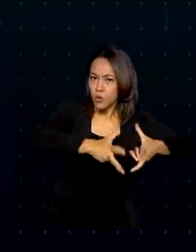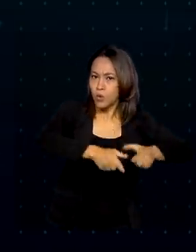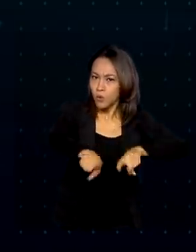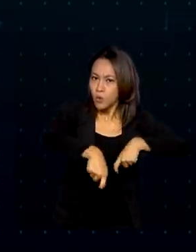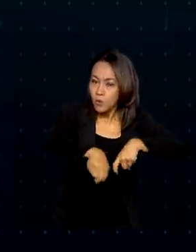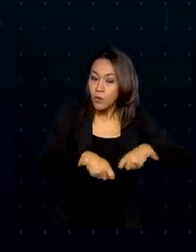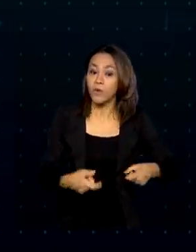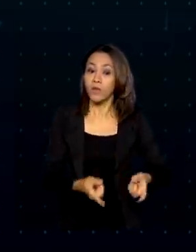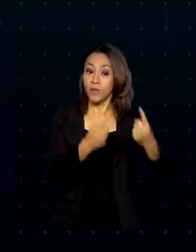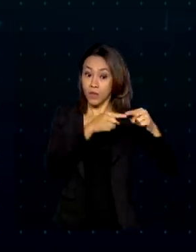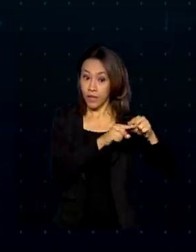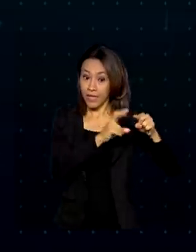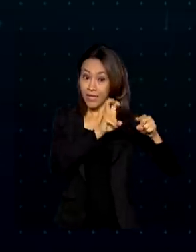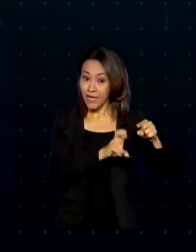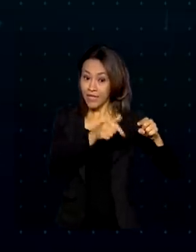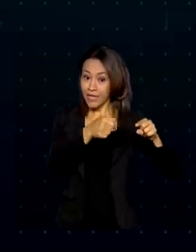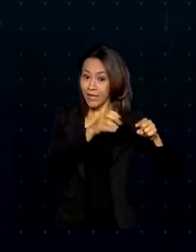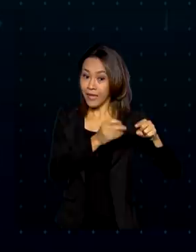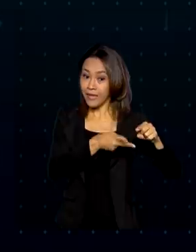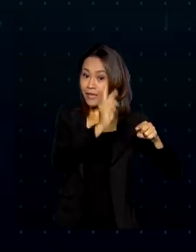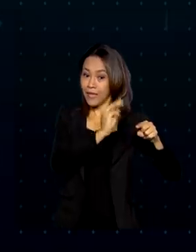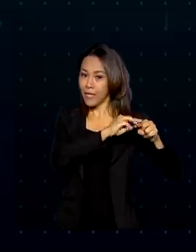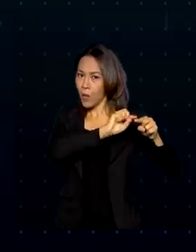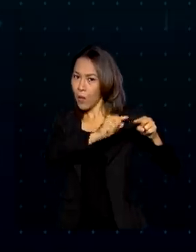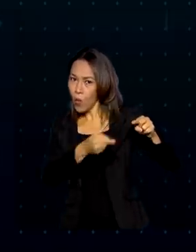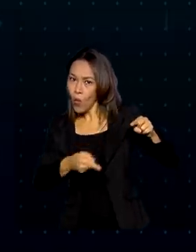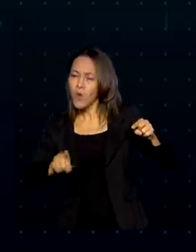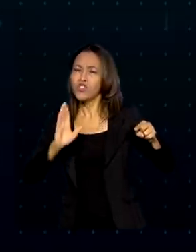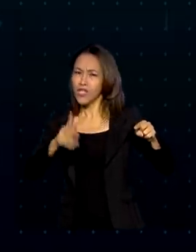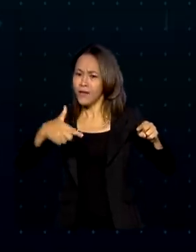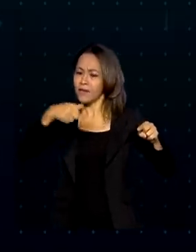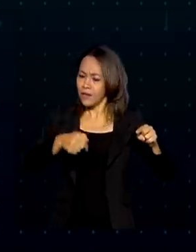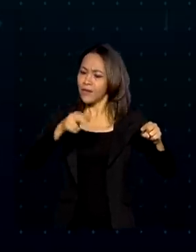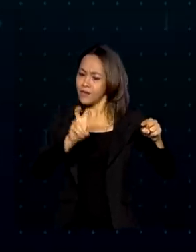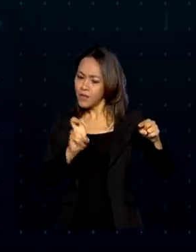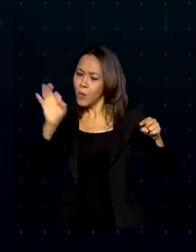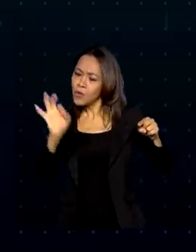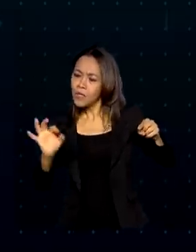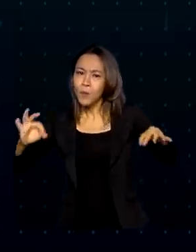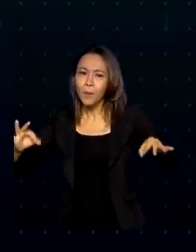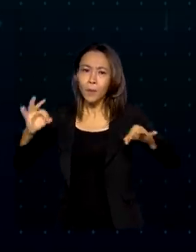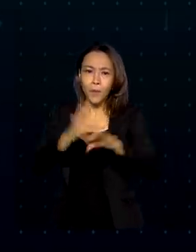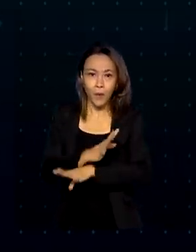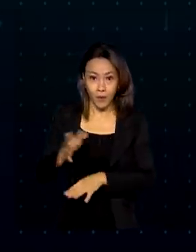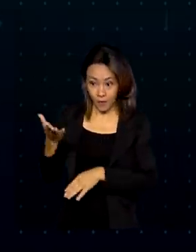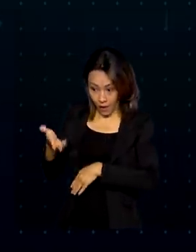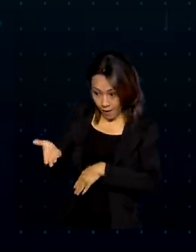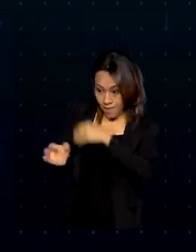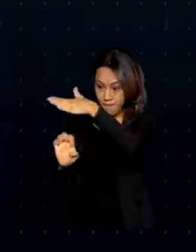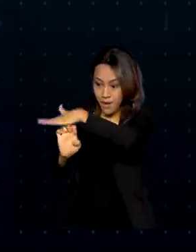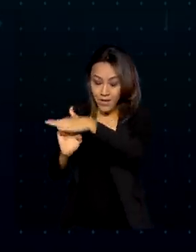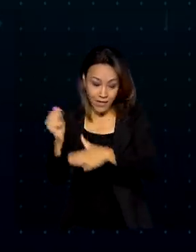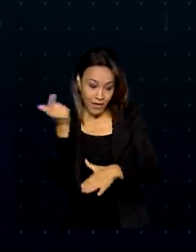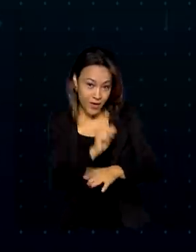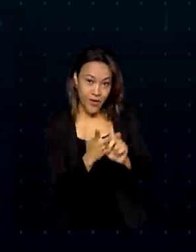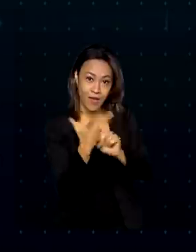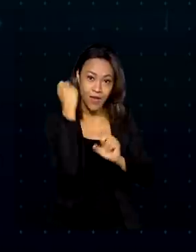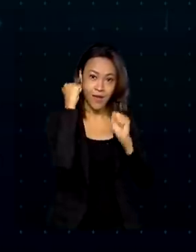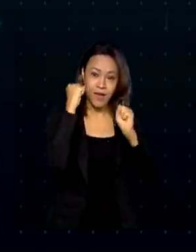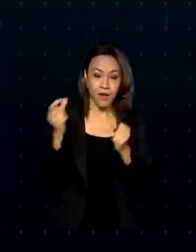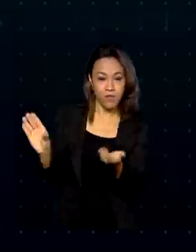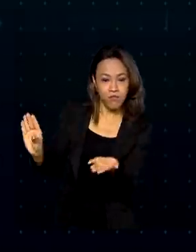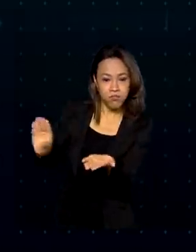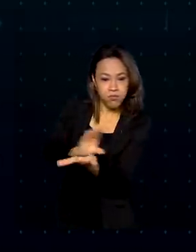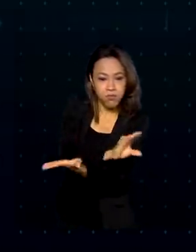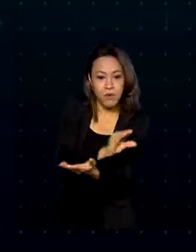570 quilômetros e já está com 75% pronto. O vencedor terá que investir R$,5 bilhões